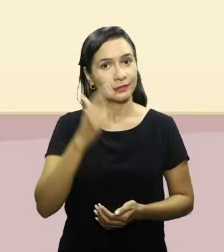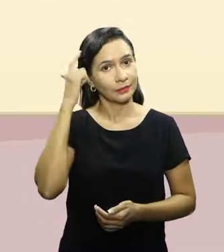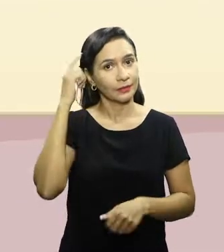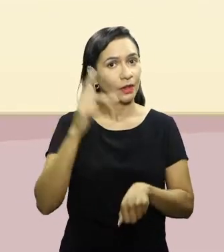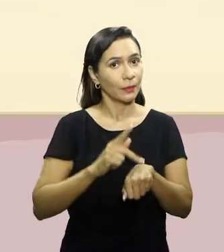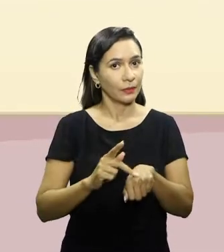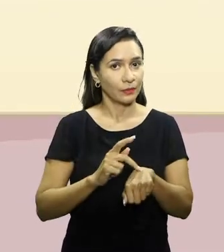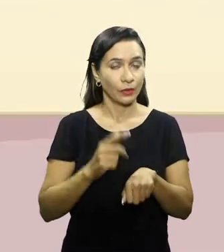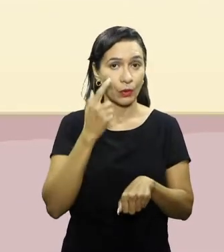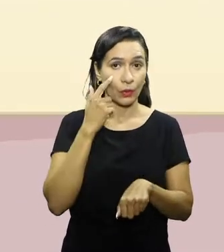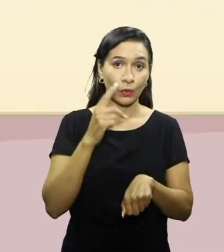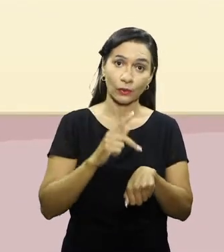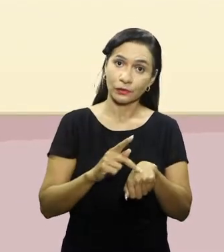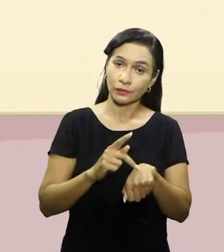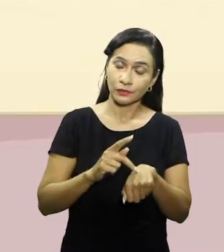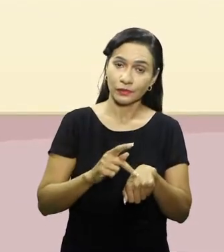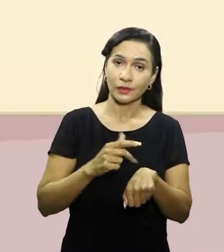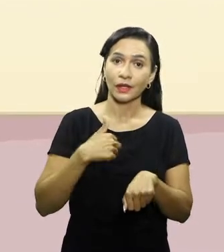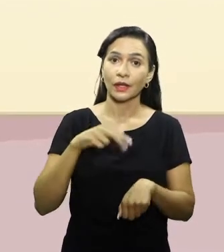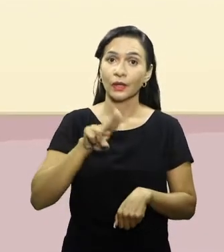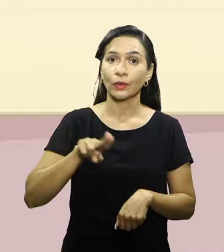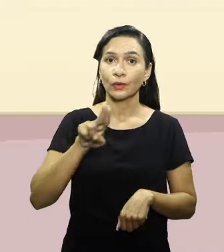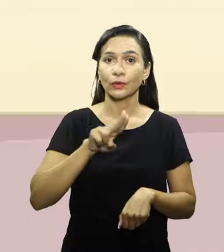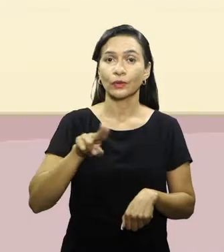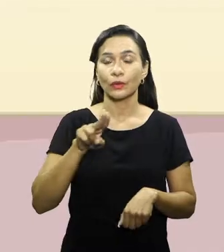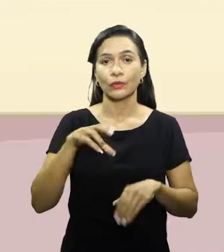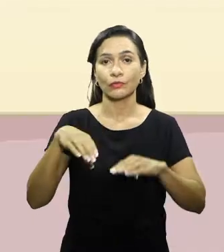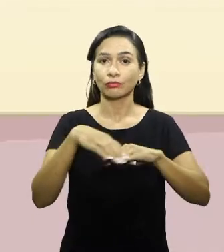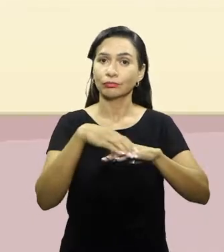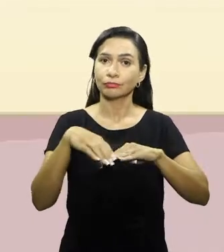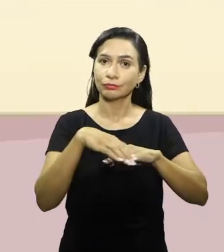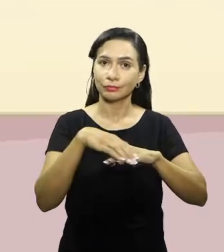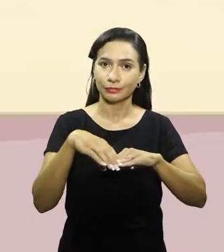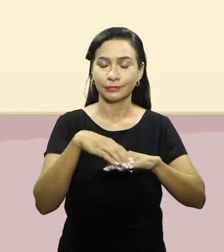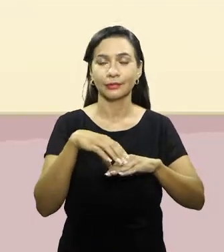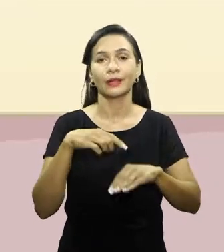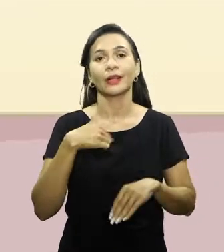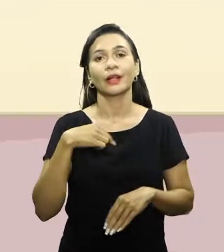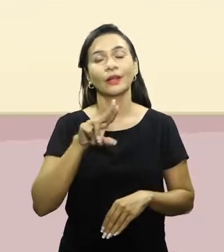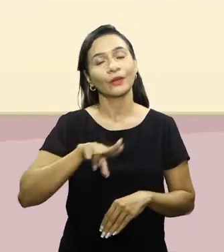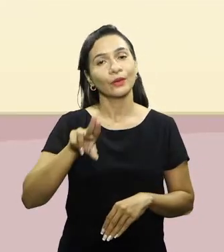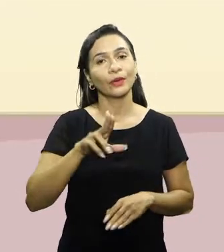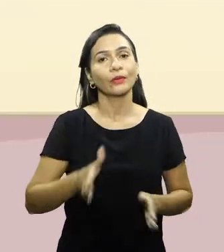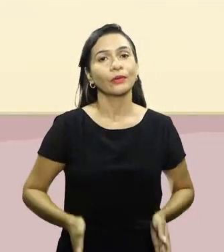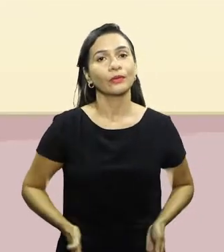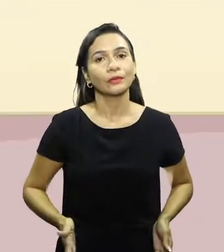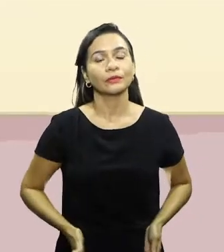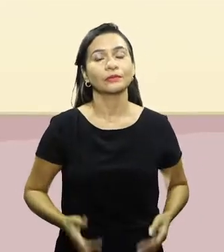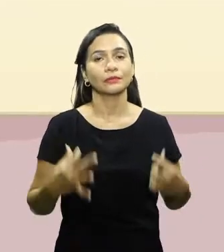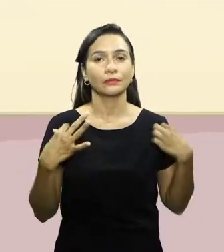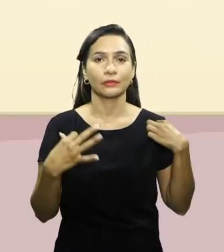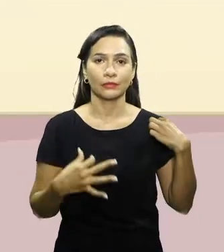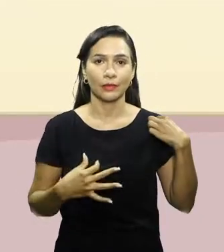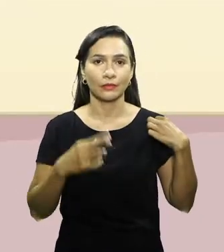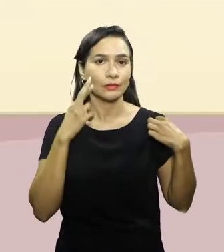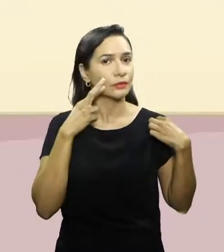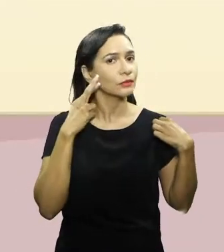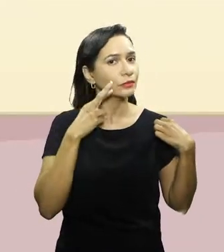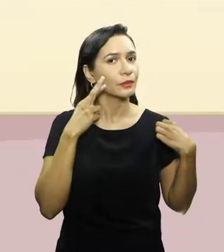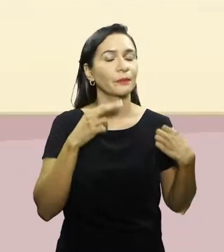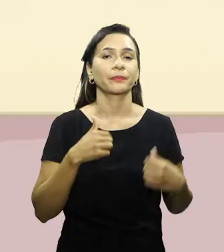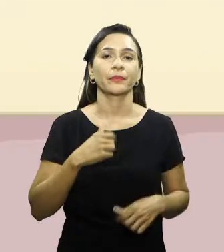olhos castanhos. Eu estou usando tênis, set, uma calça jeans e uma camisa rosa.